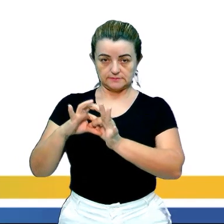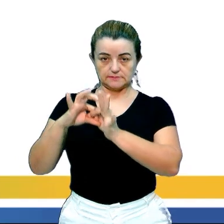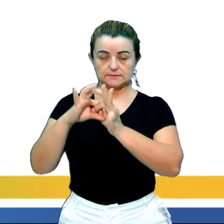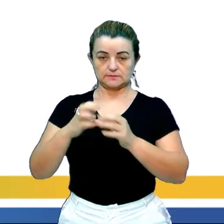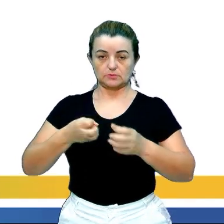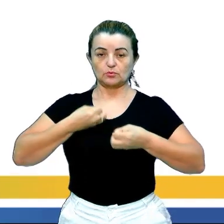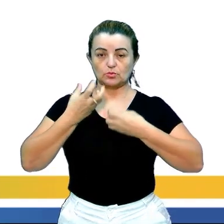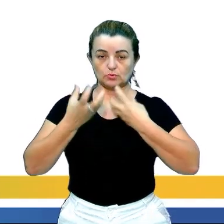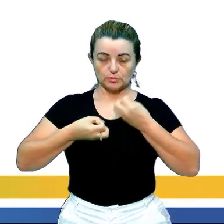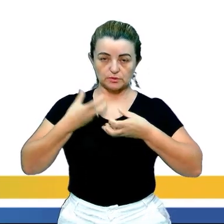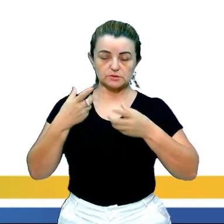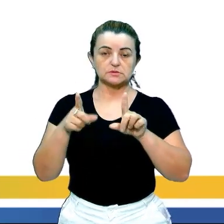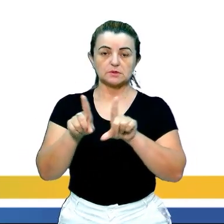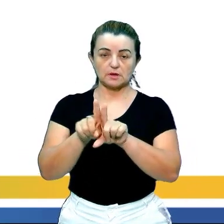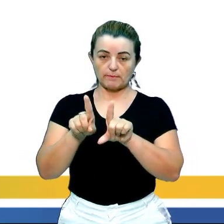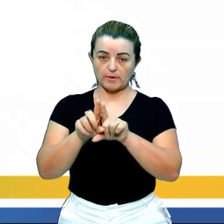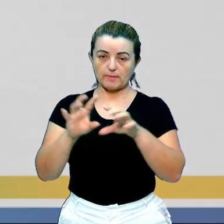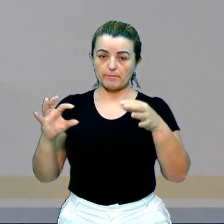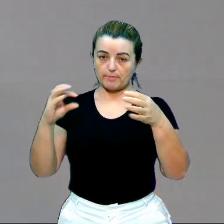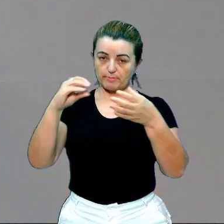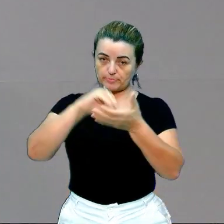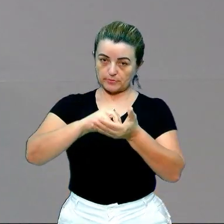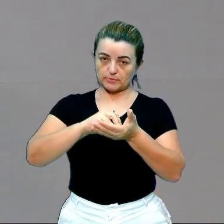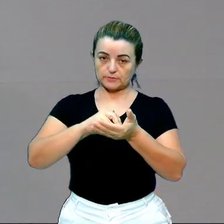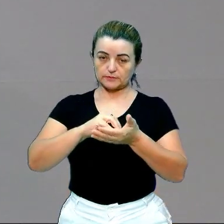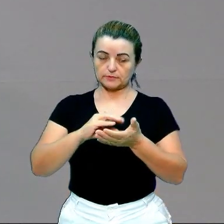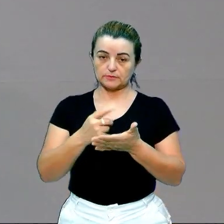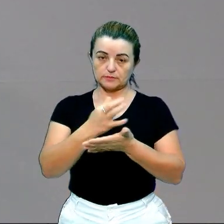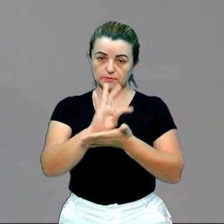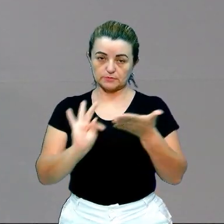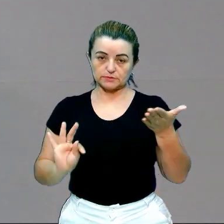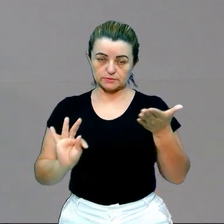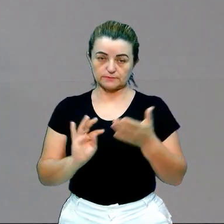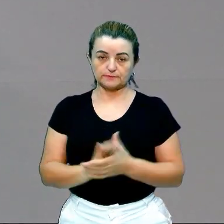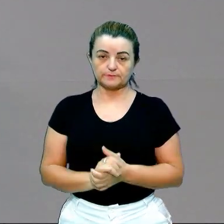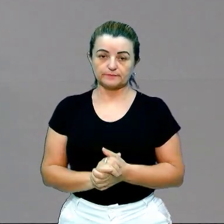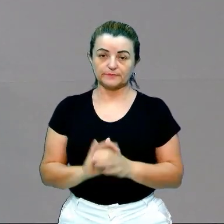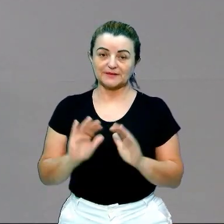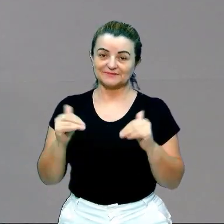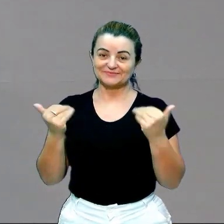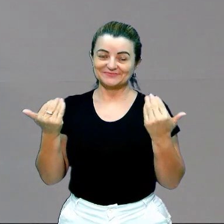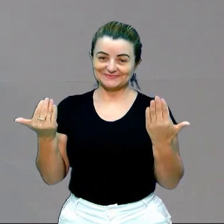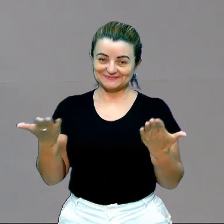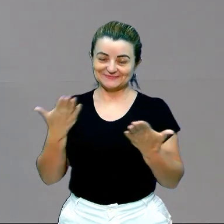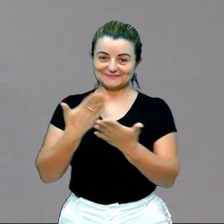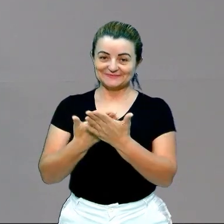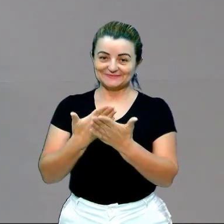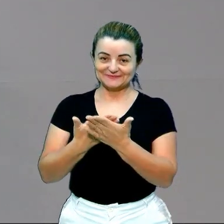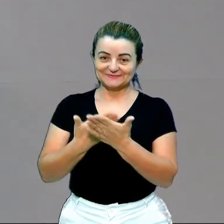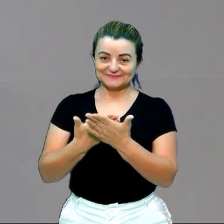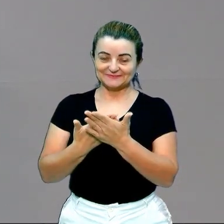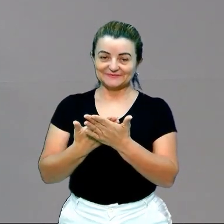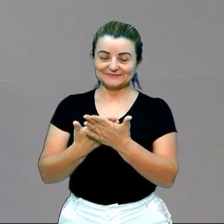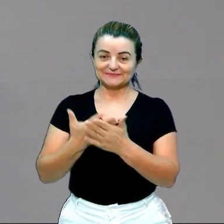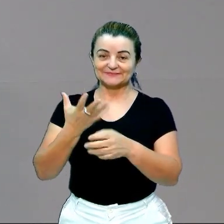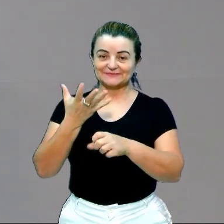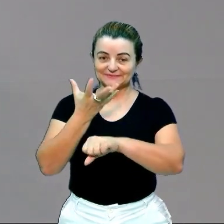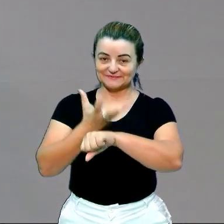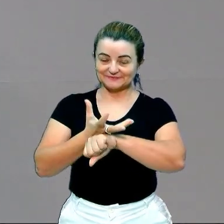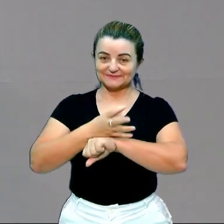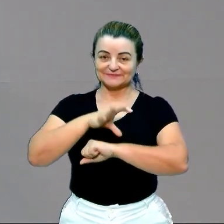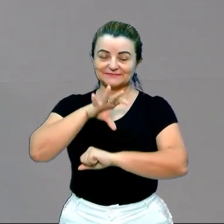argumentos, a tese, estão todos presentes no texto. E essa foi mais uma aula, né? Do nosso componente curricular de língua